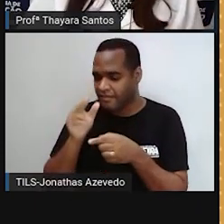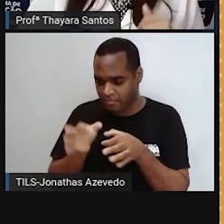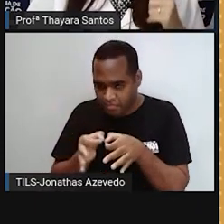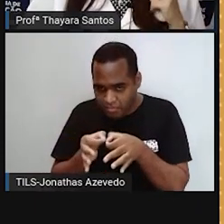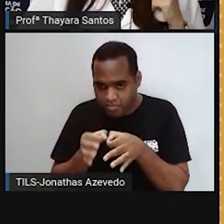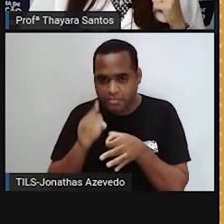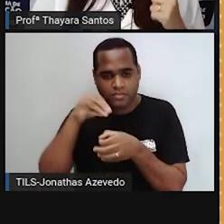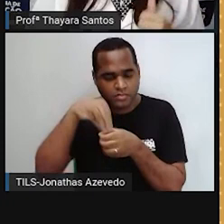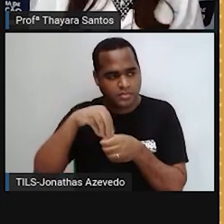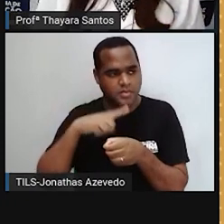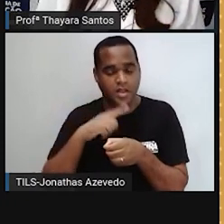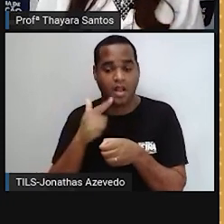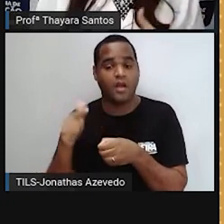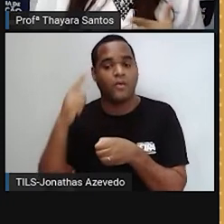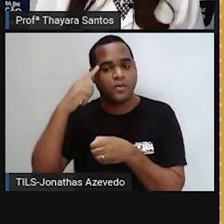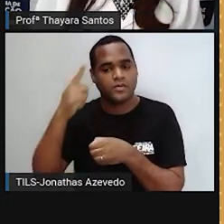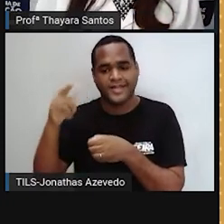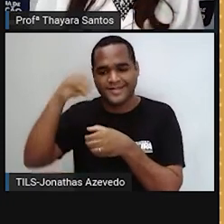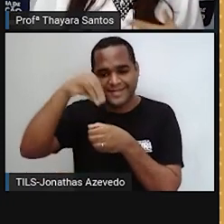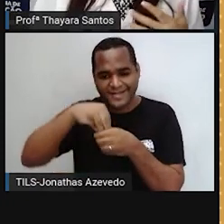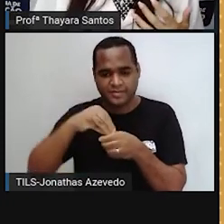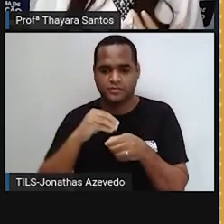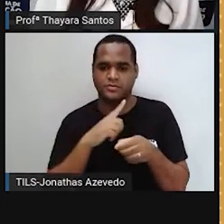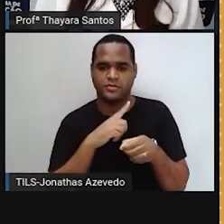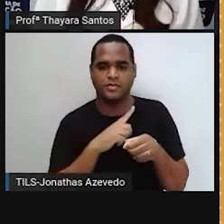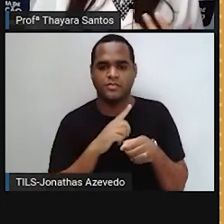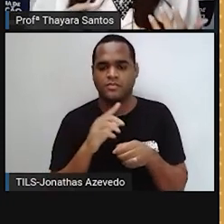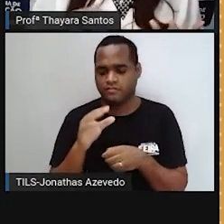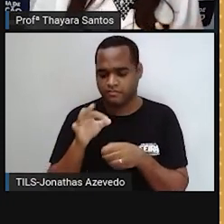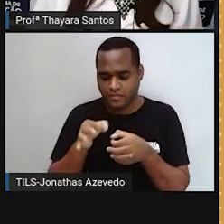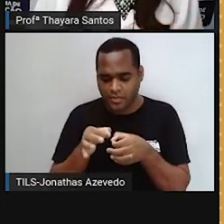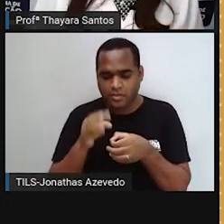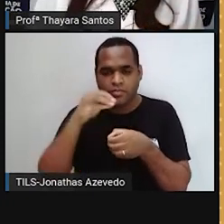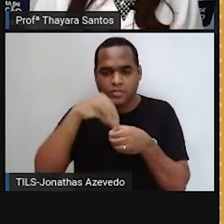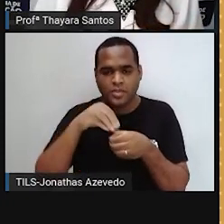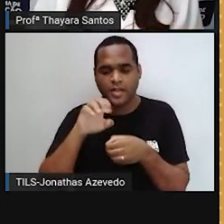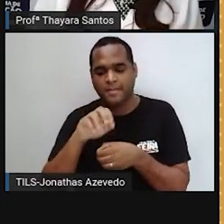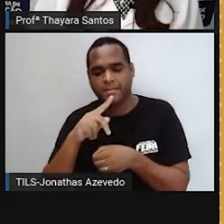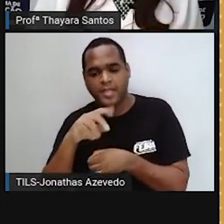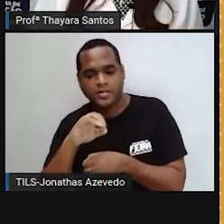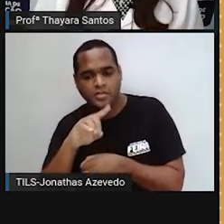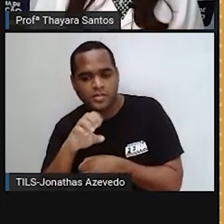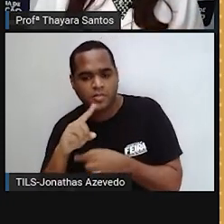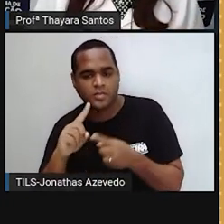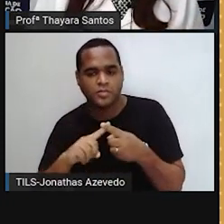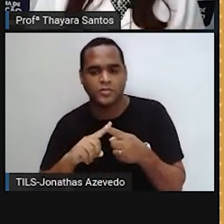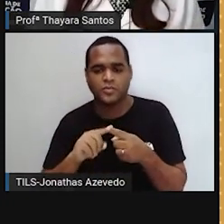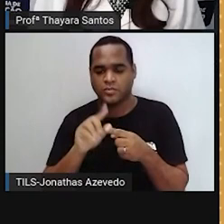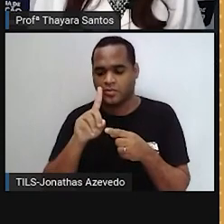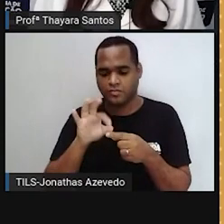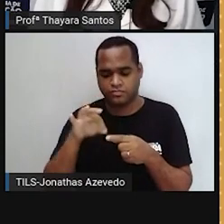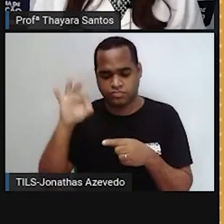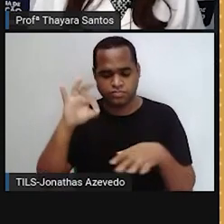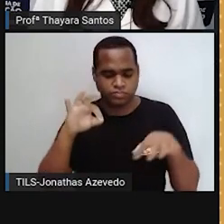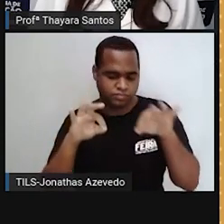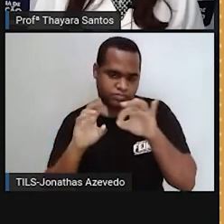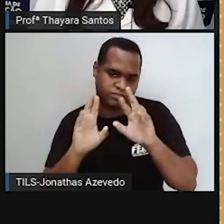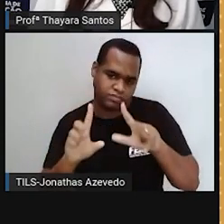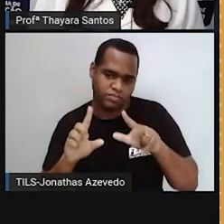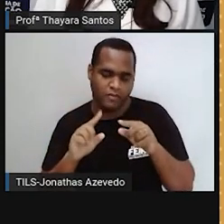escrotal e as estruturas internas, é o testículo, os epidídimos, o ducto deferente,